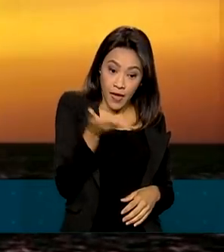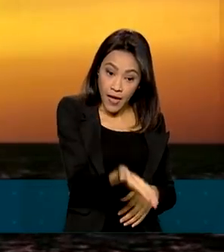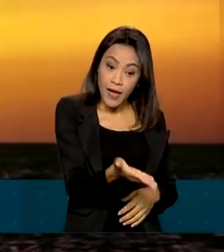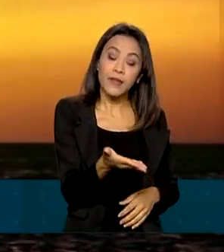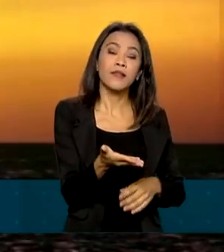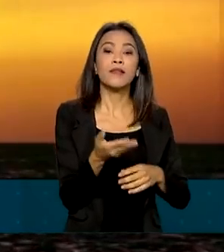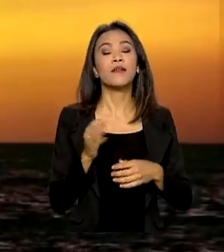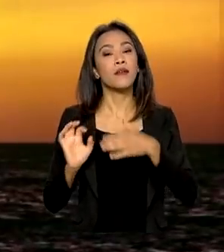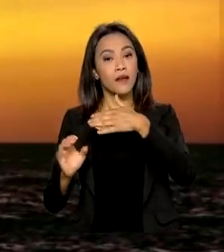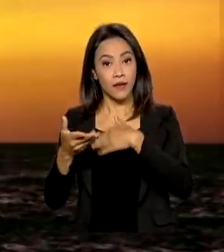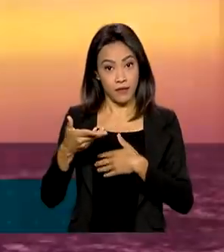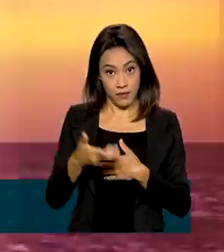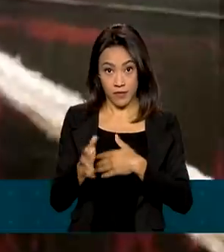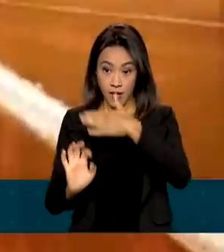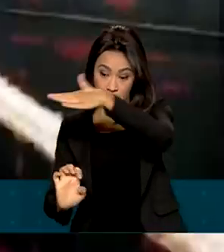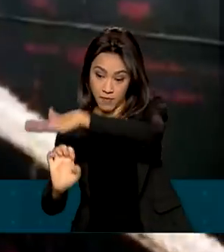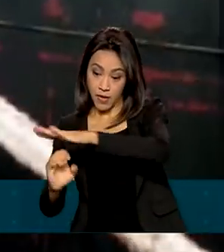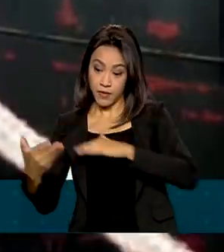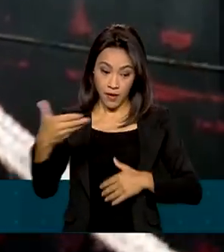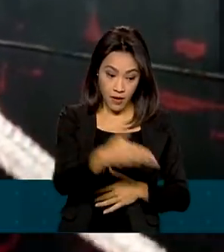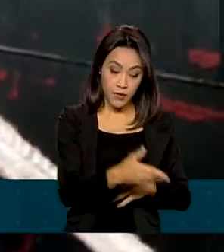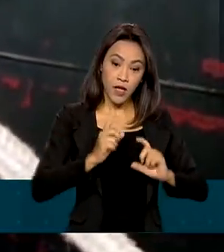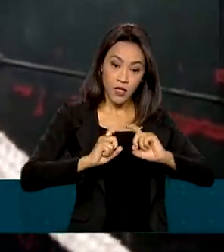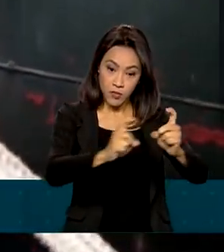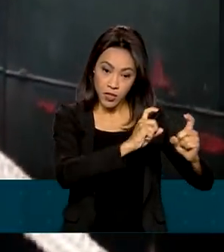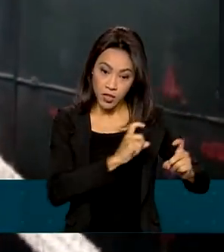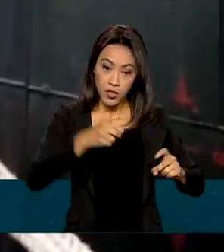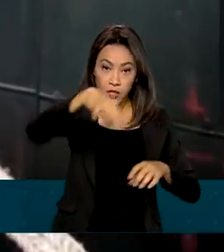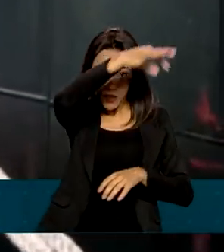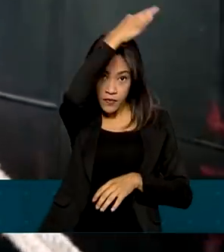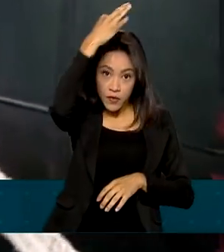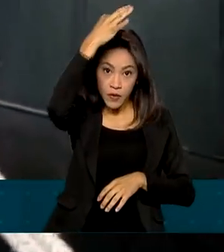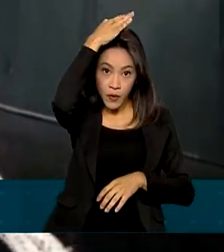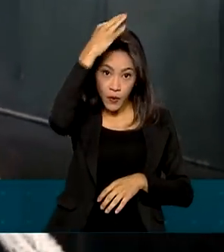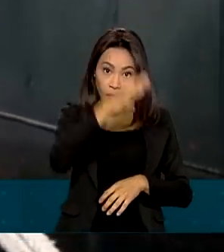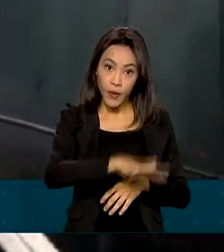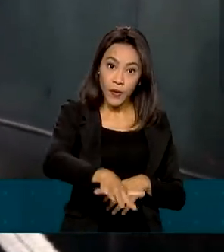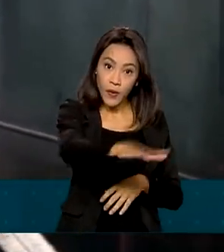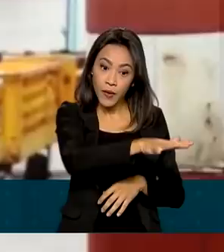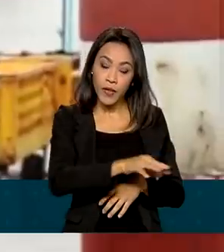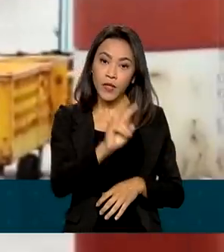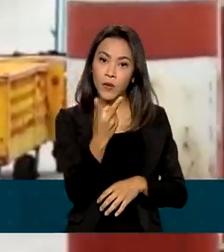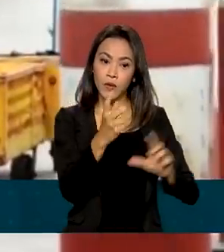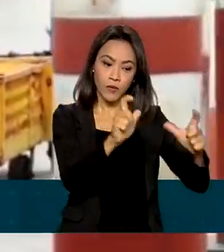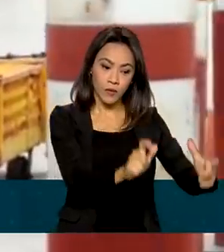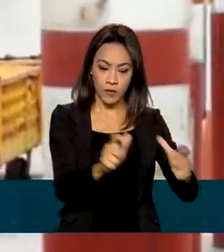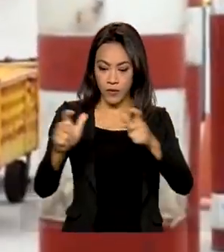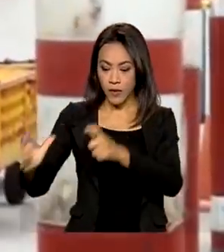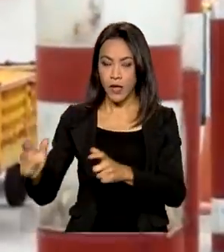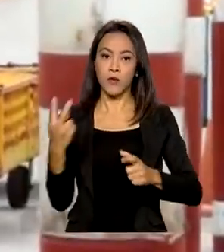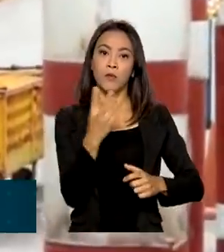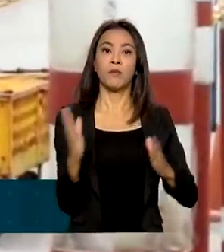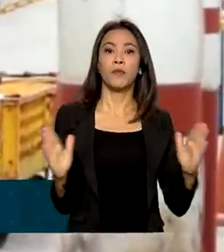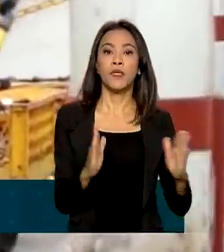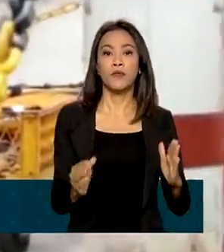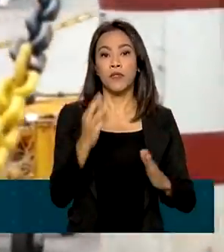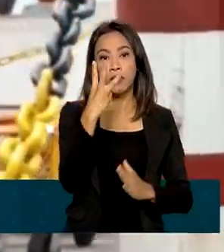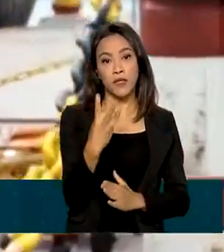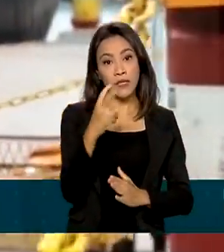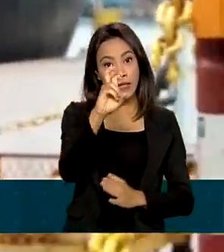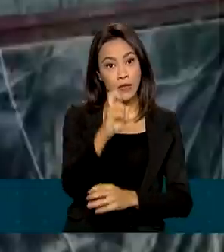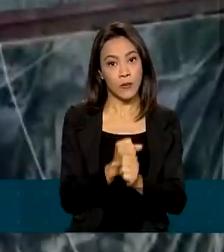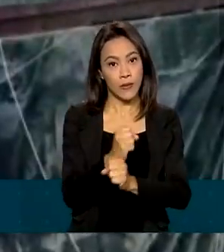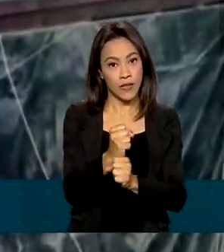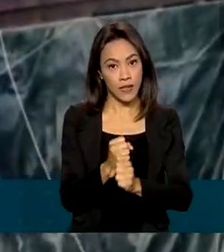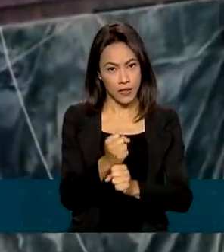vai administrar os portos de Vitória e de Barra do Riacho pelos próximos 35 anos. O fundo deverá investir